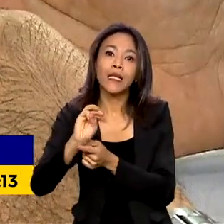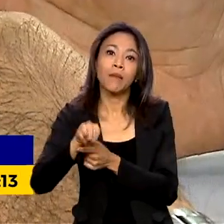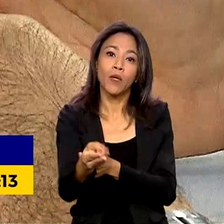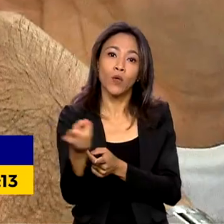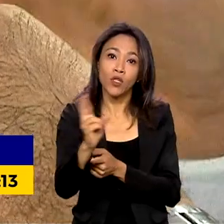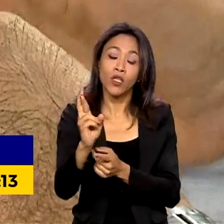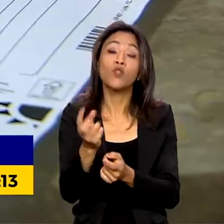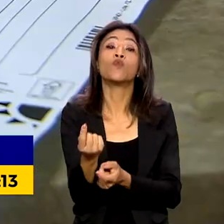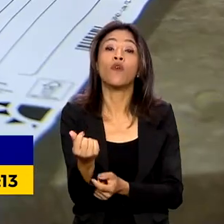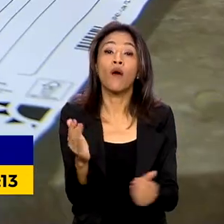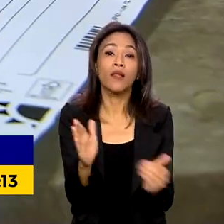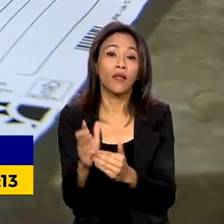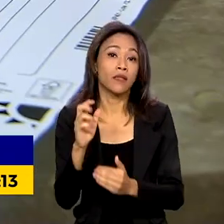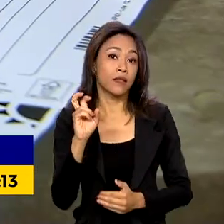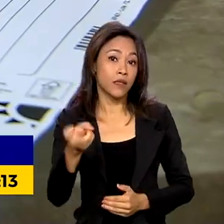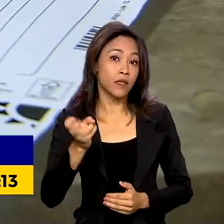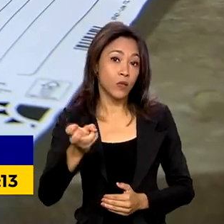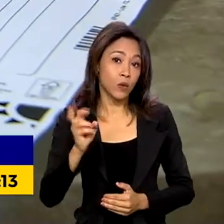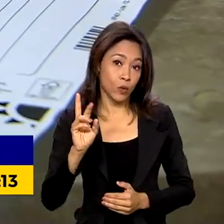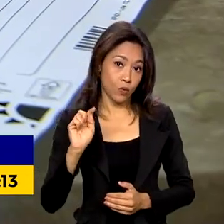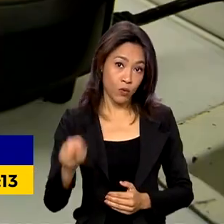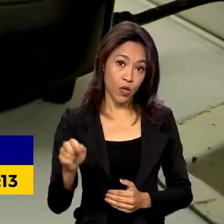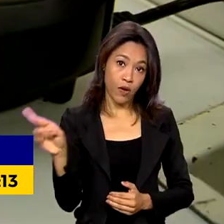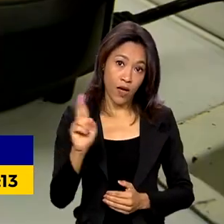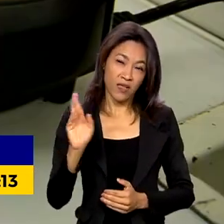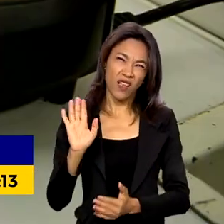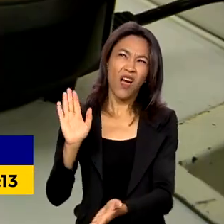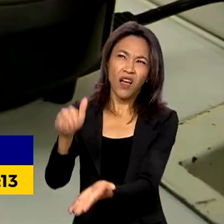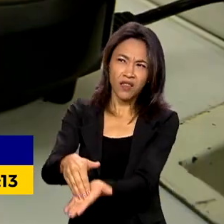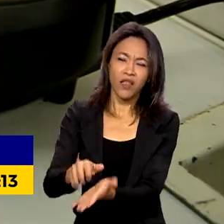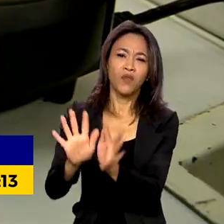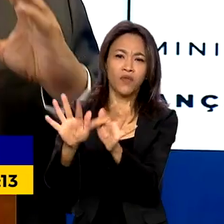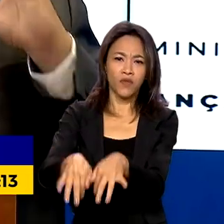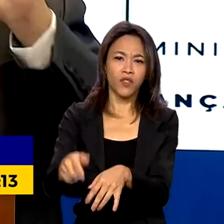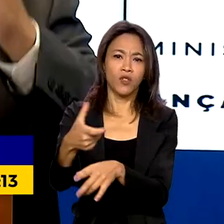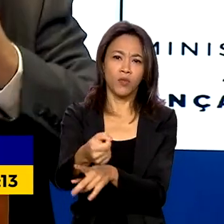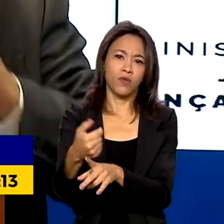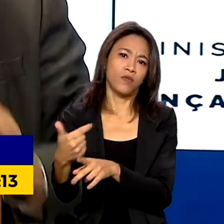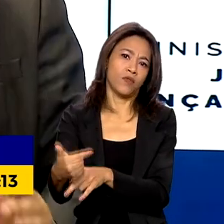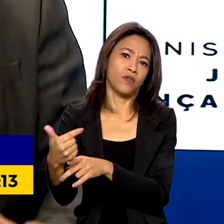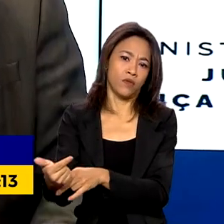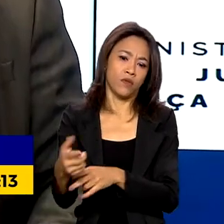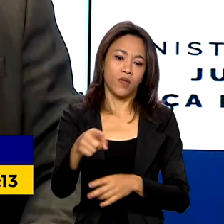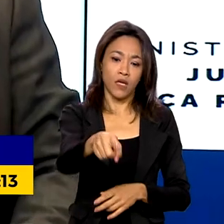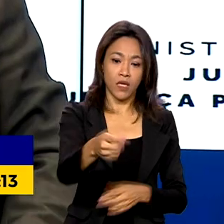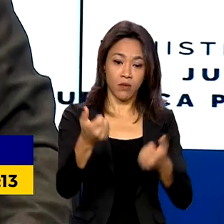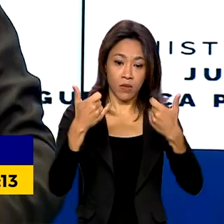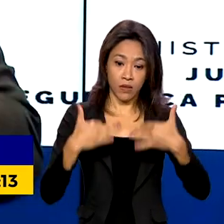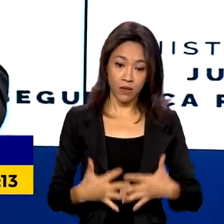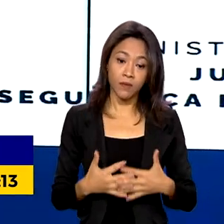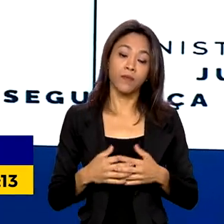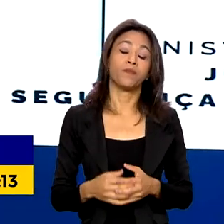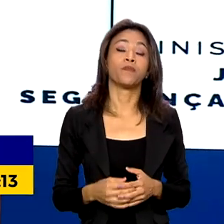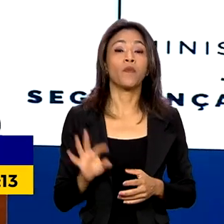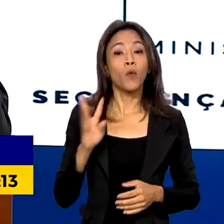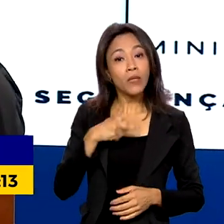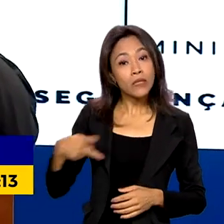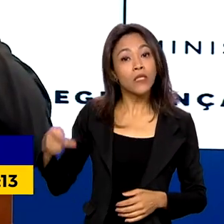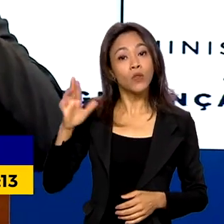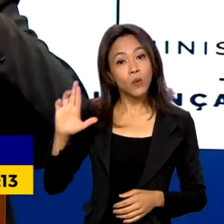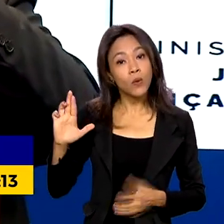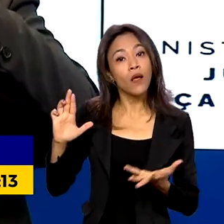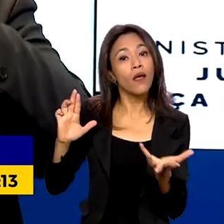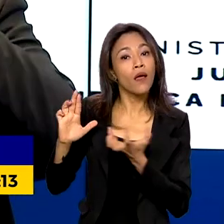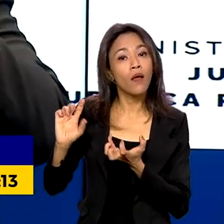R$ 5 mil, contraídas até o fim de 2022. O desejo do presidente Lula é fazer com que as